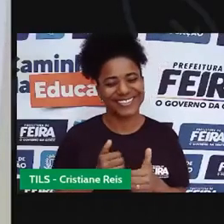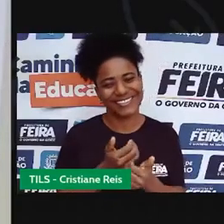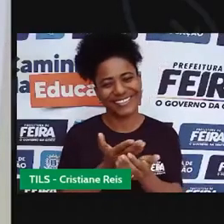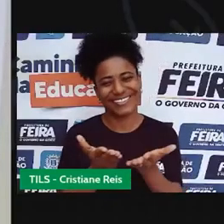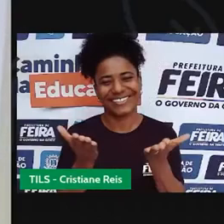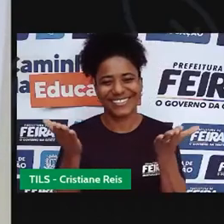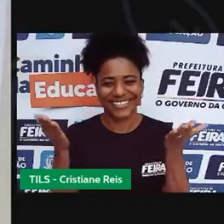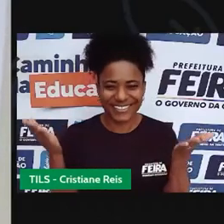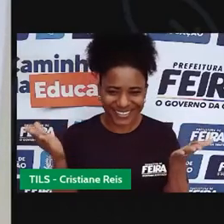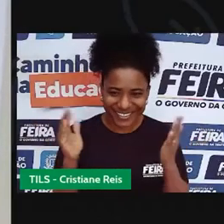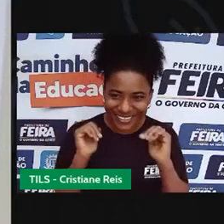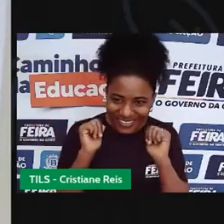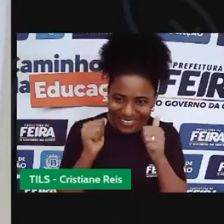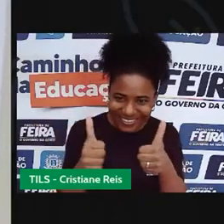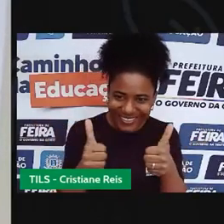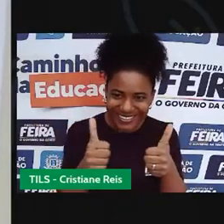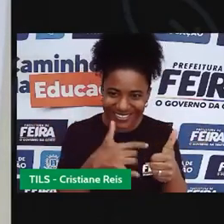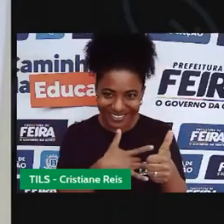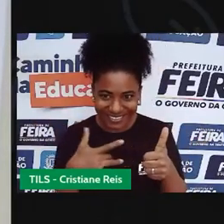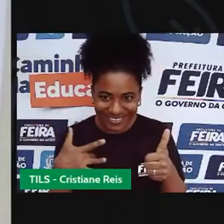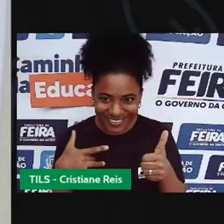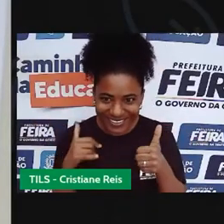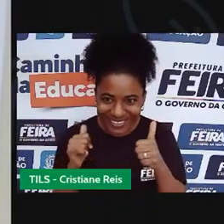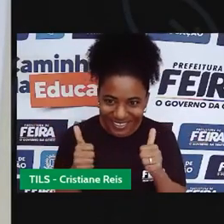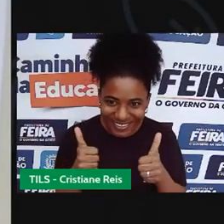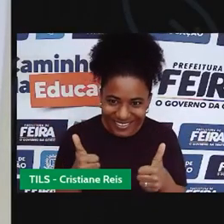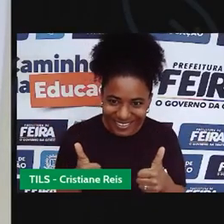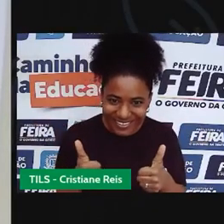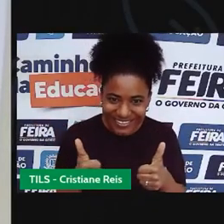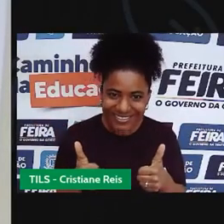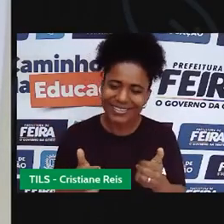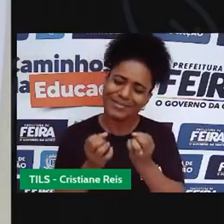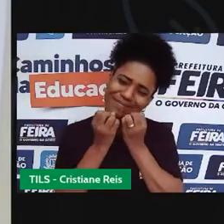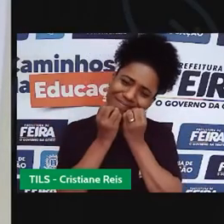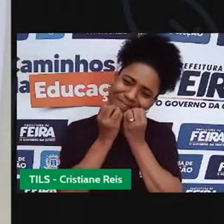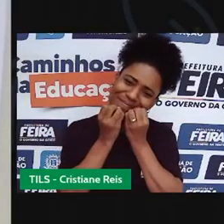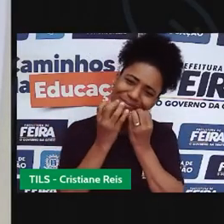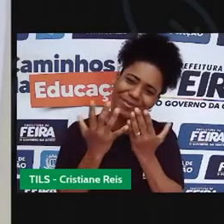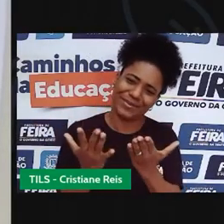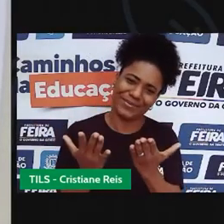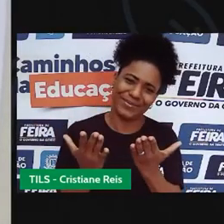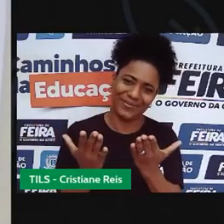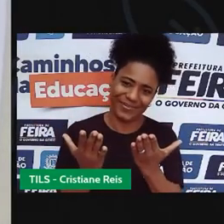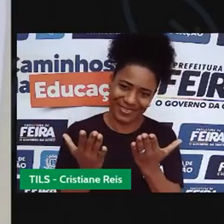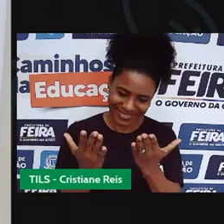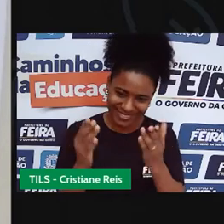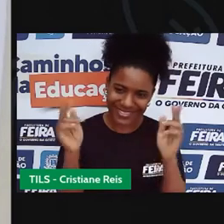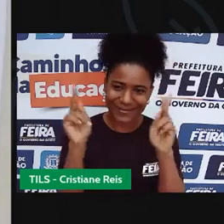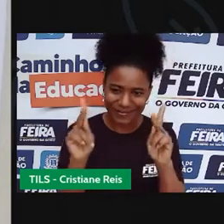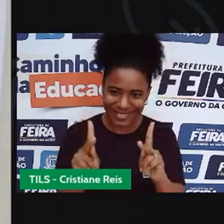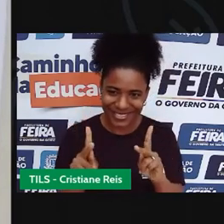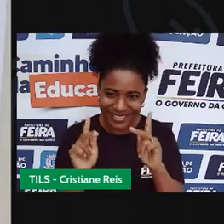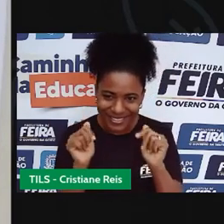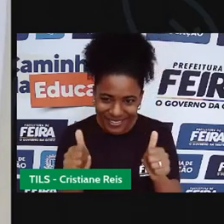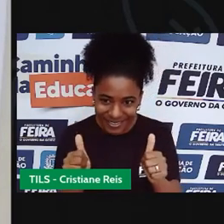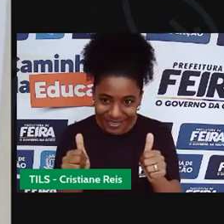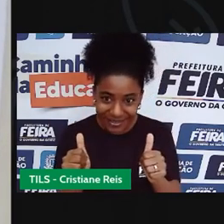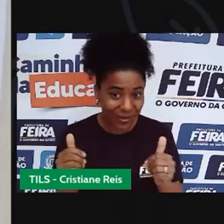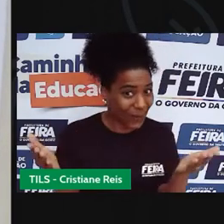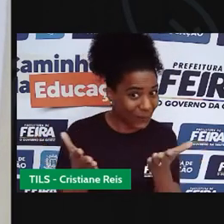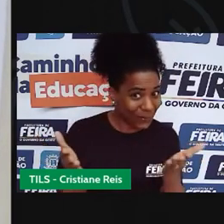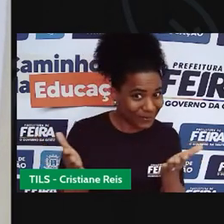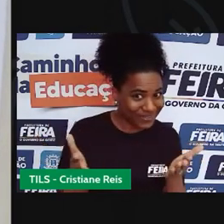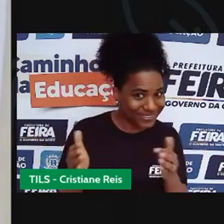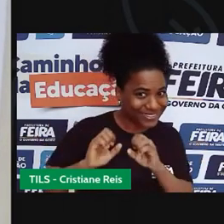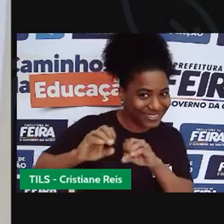Olá, galerinha! E aí, como é que vocês estão? Espero que estejam todos bem na fase do meu. E aí, estão preparados para mais uma